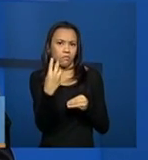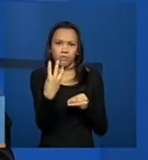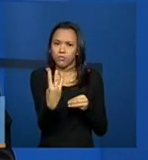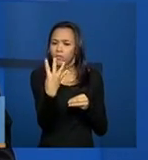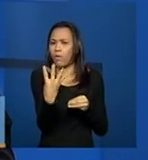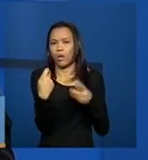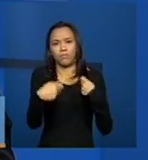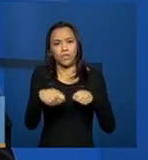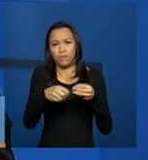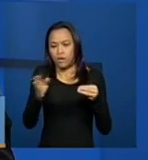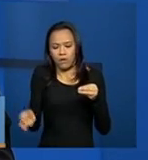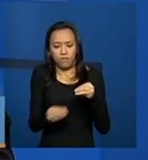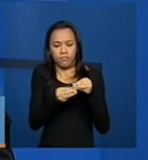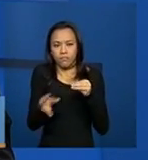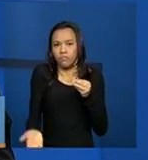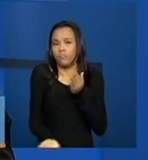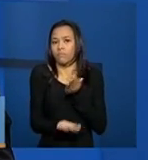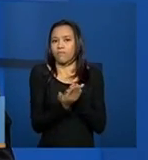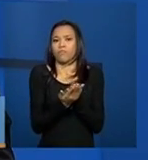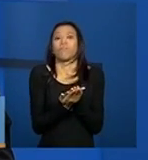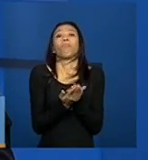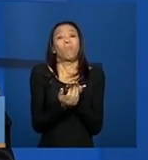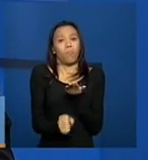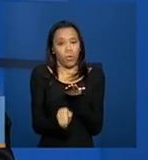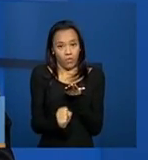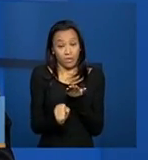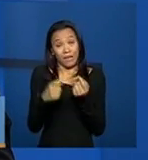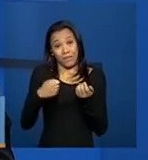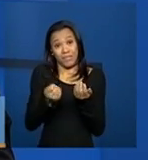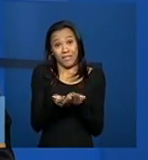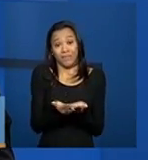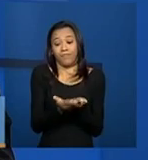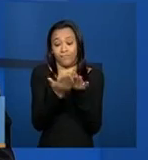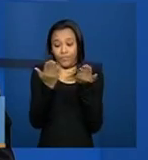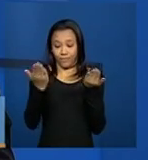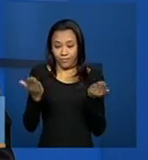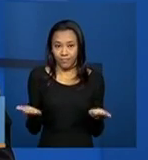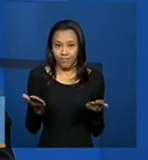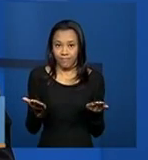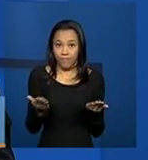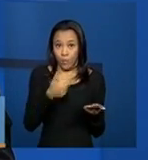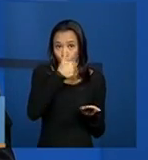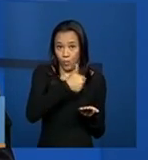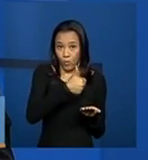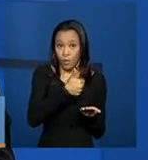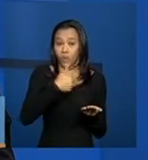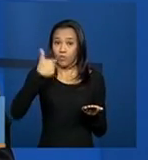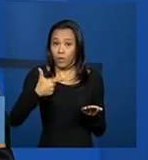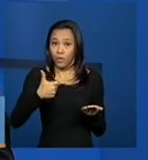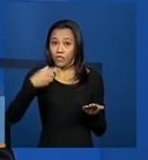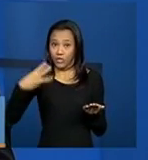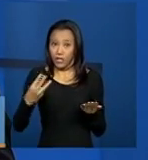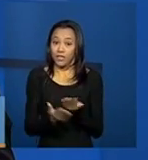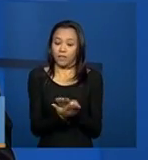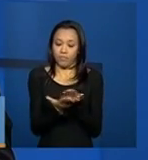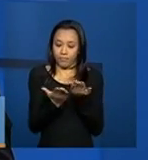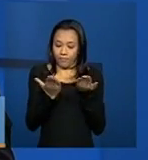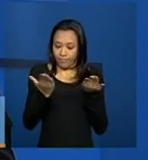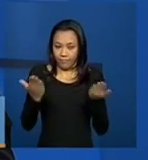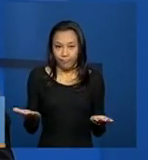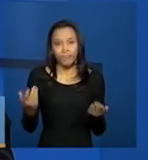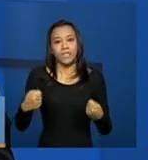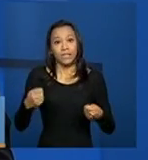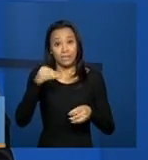necessário. Importante ela conseguir dividir esse arquivo em parte 1, parte 2 e parte 3, quando for o caso,